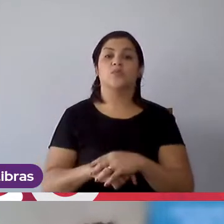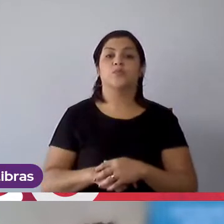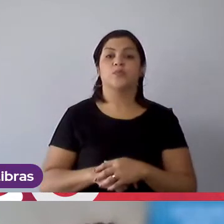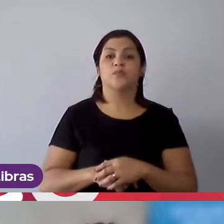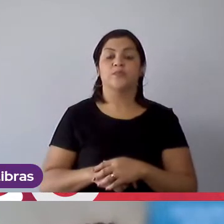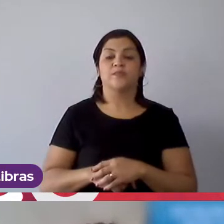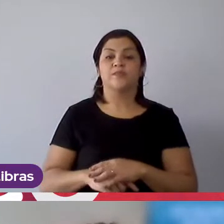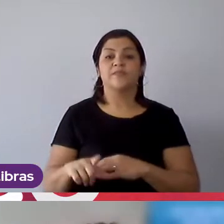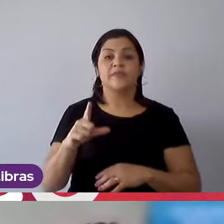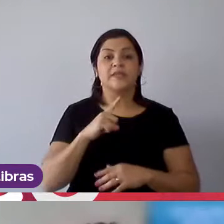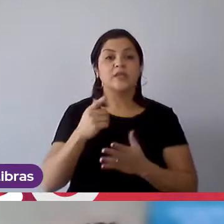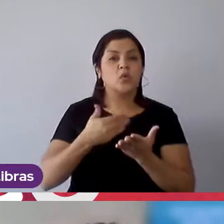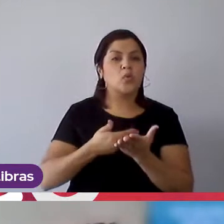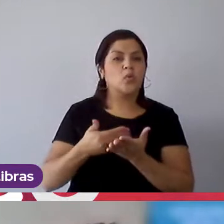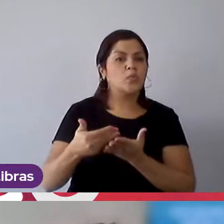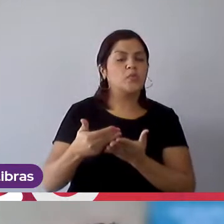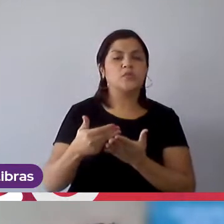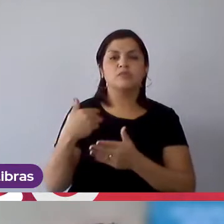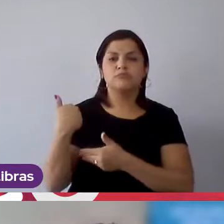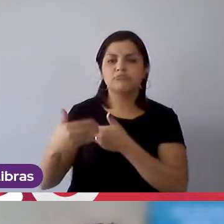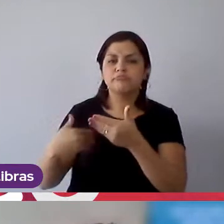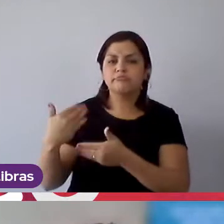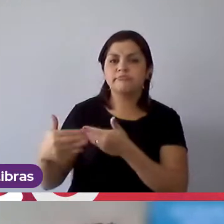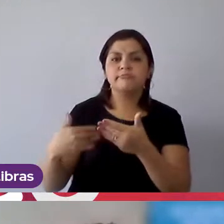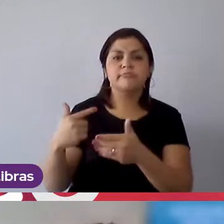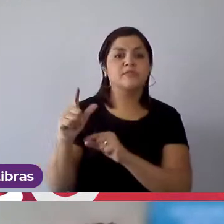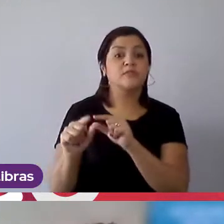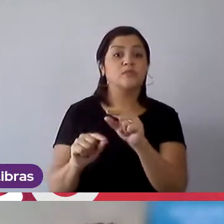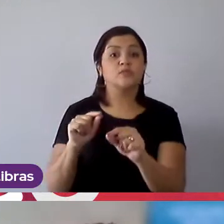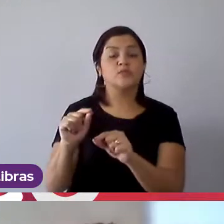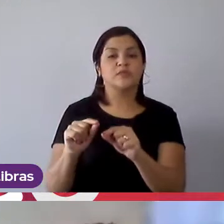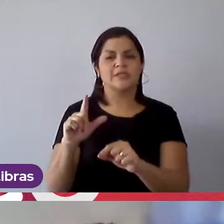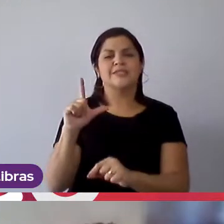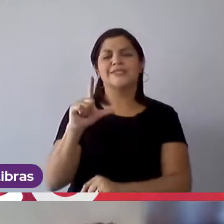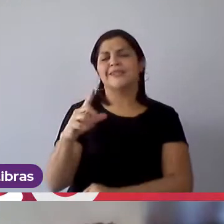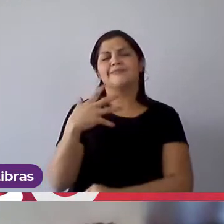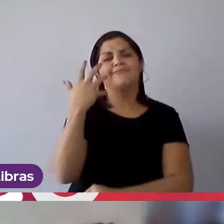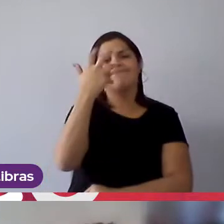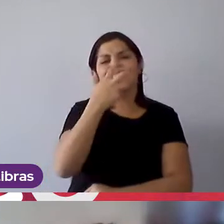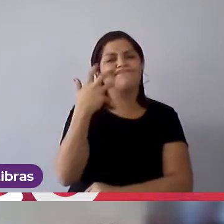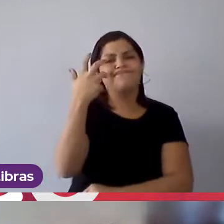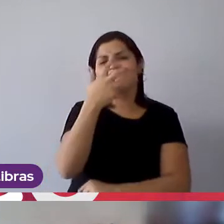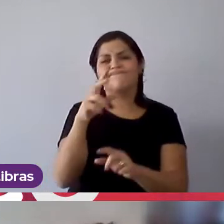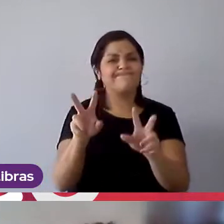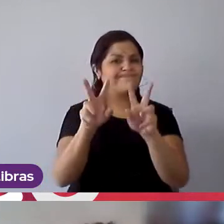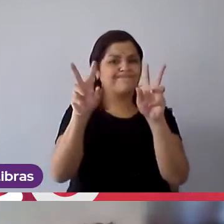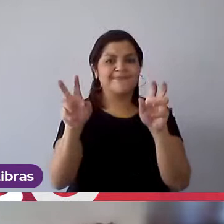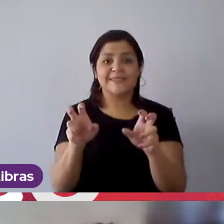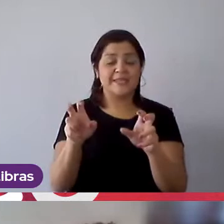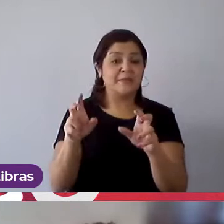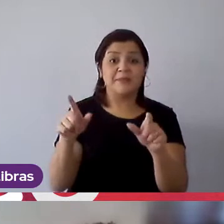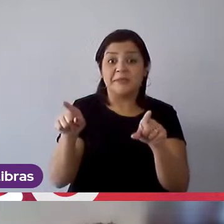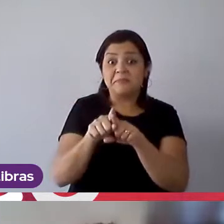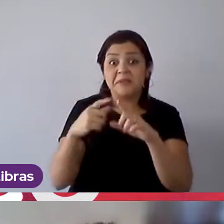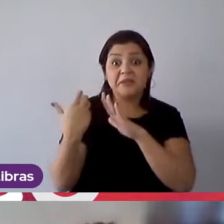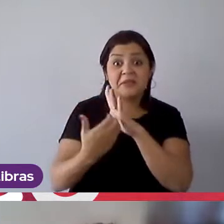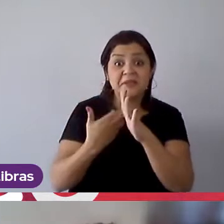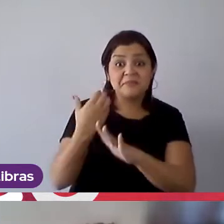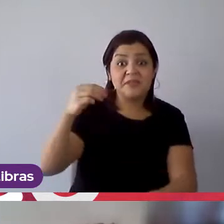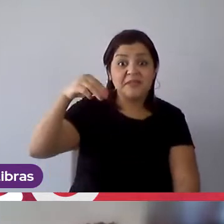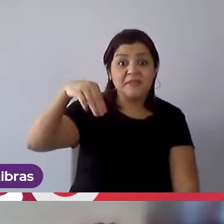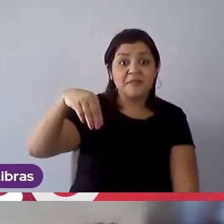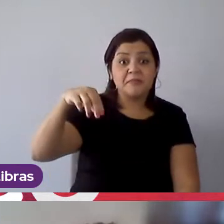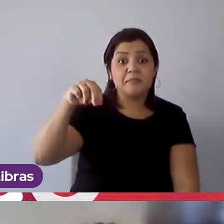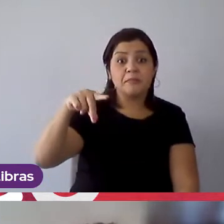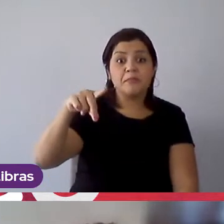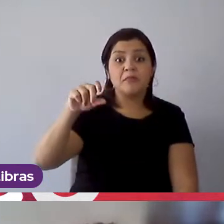Desde o início do processo, eu me apaixonei, assim, pela Mondelez, então sou um pouco suspeita a